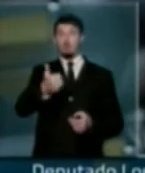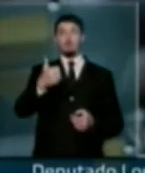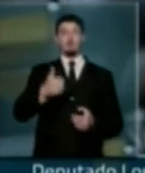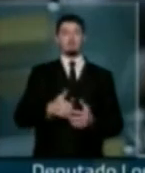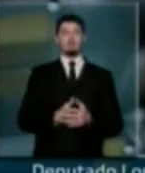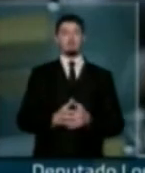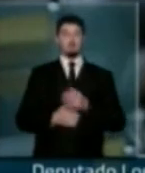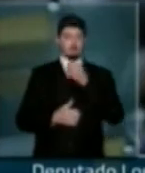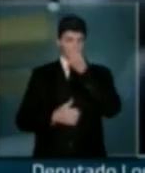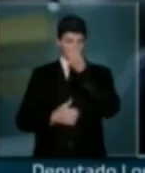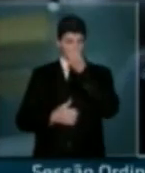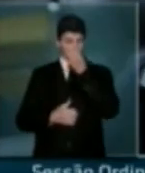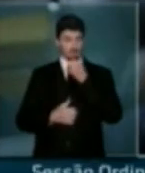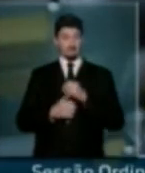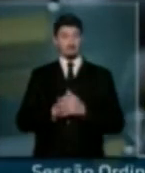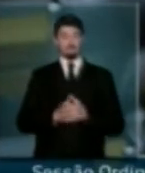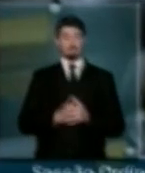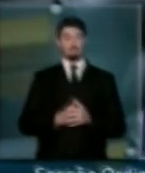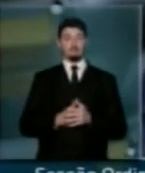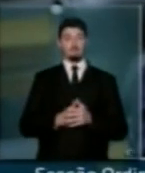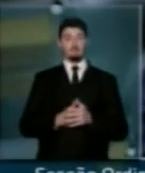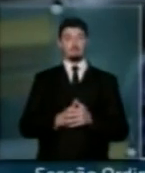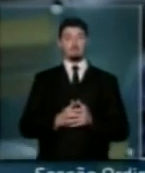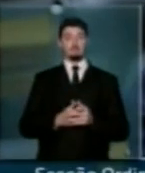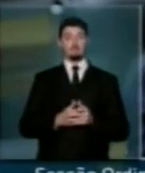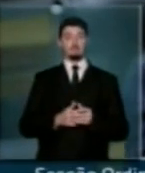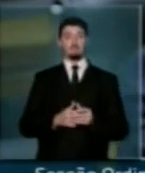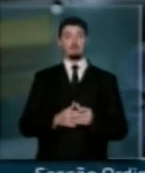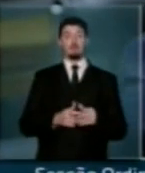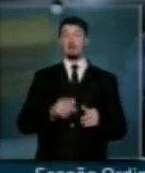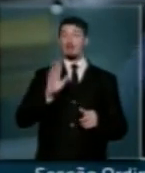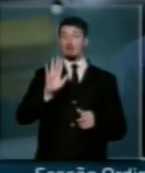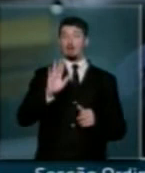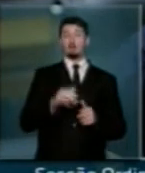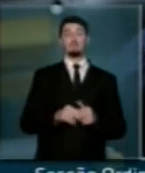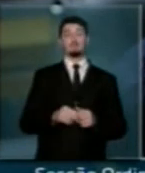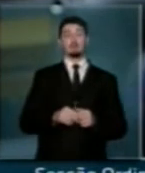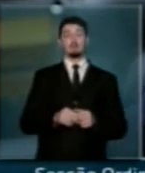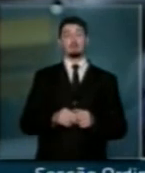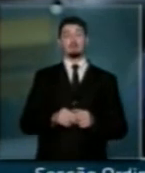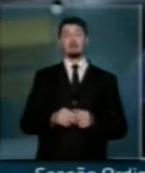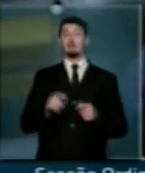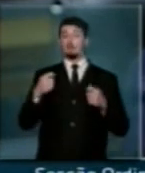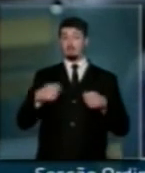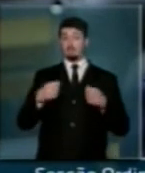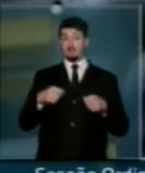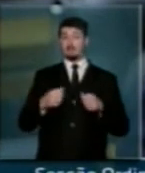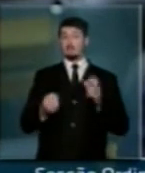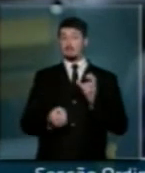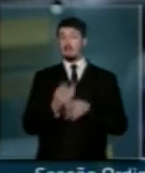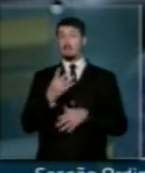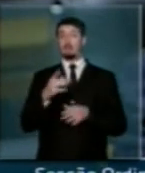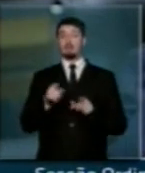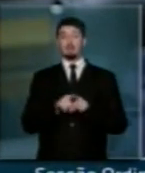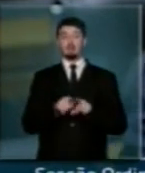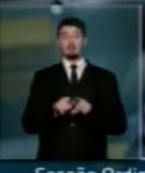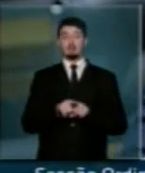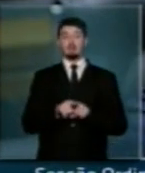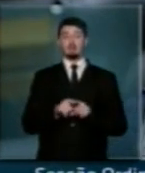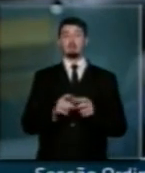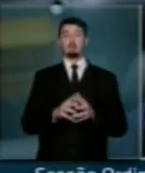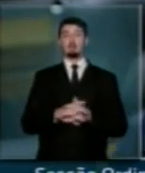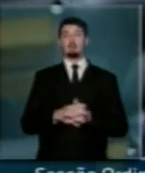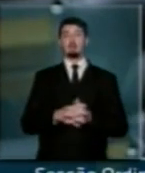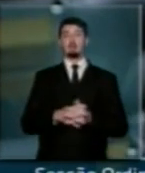salário digno. Agora só diria que seria preciso a criação de um